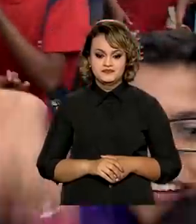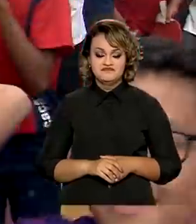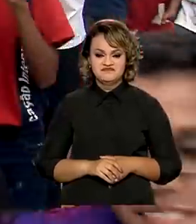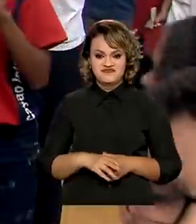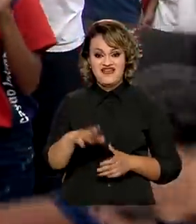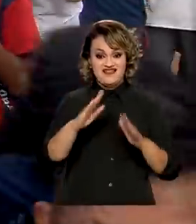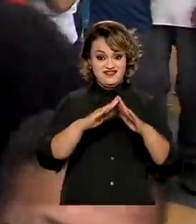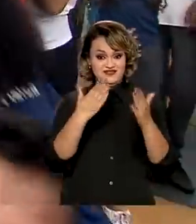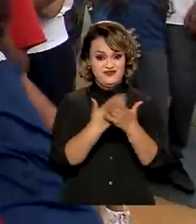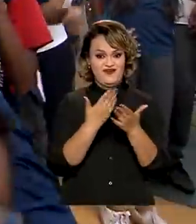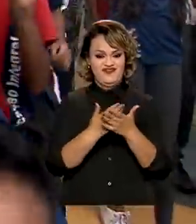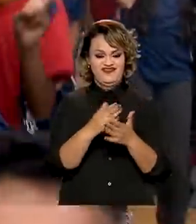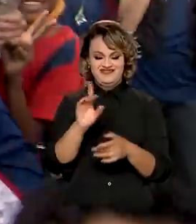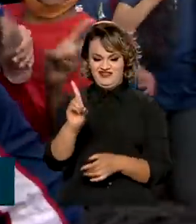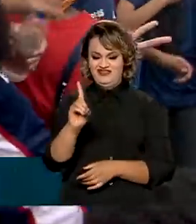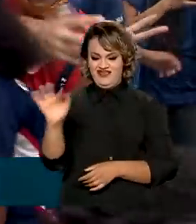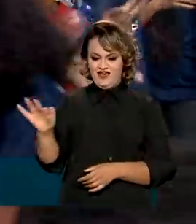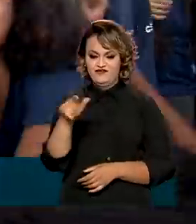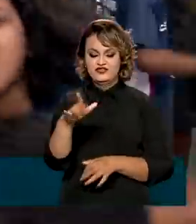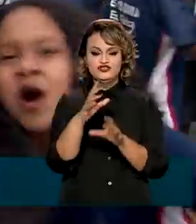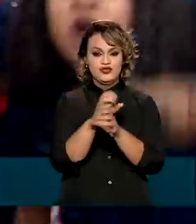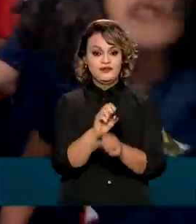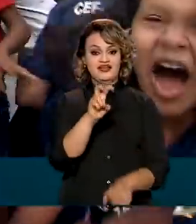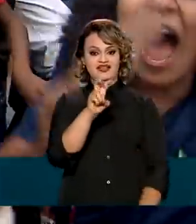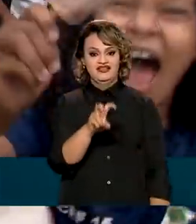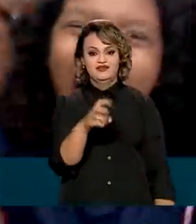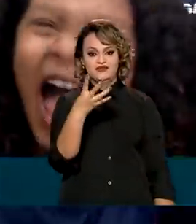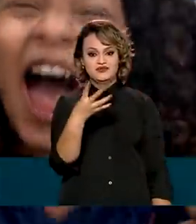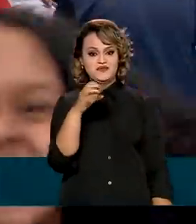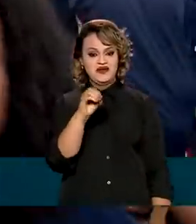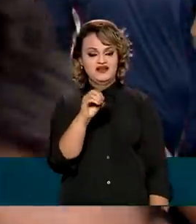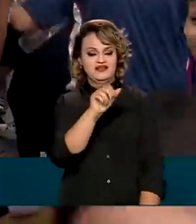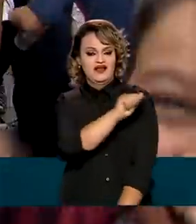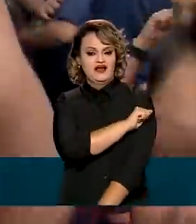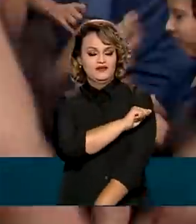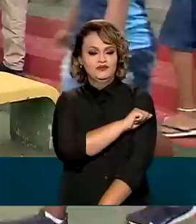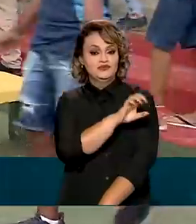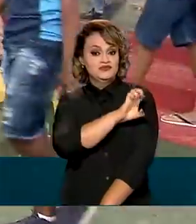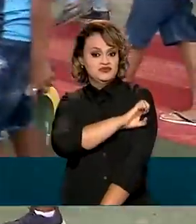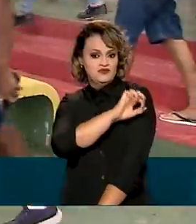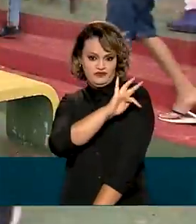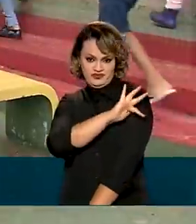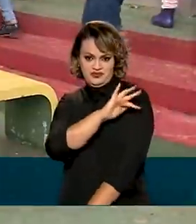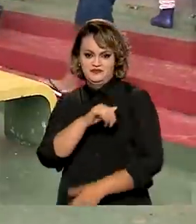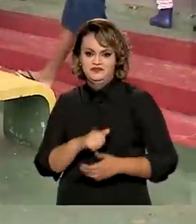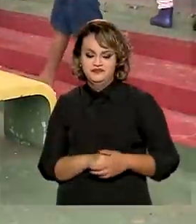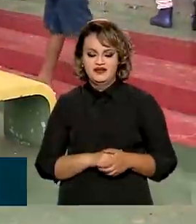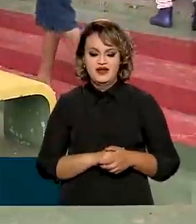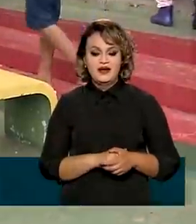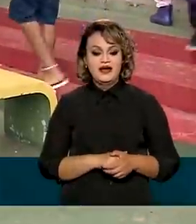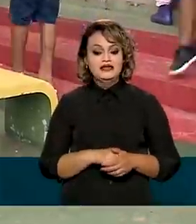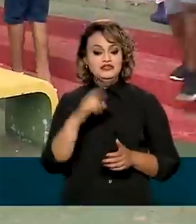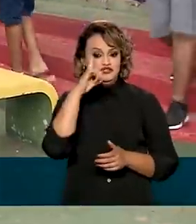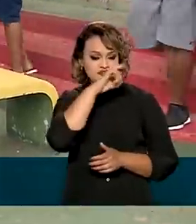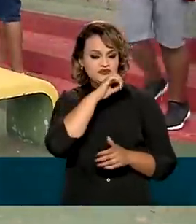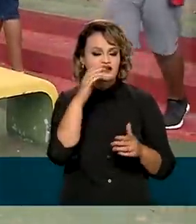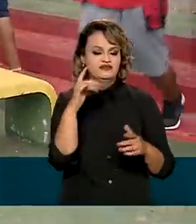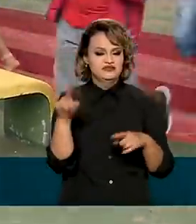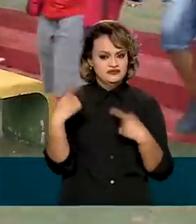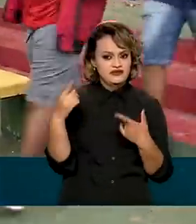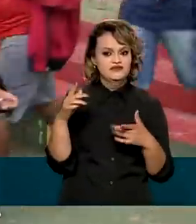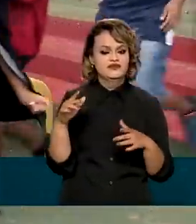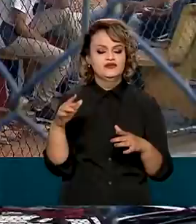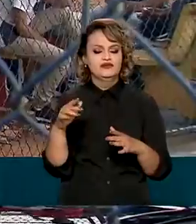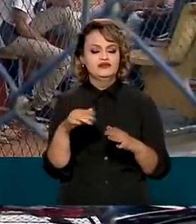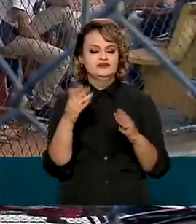Esta escola do Distrito Federal tem cerca de 540 alunos do ensino fundamental. Apesar das dificuldades e desafios